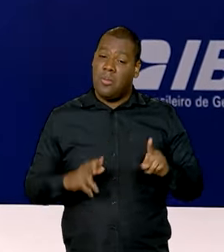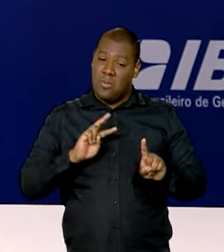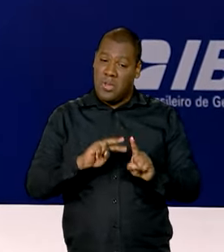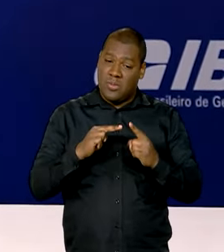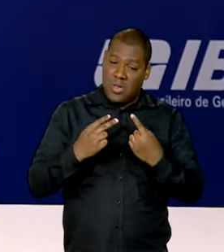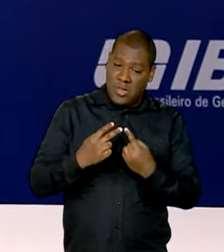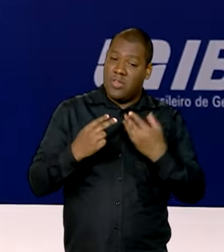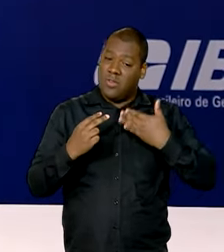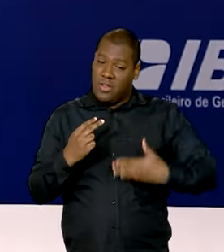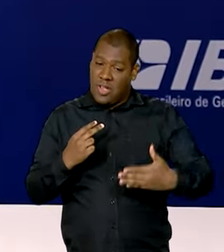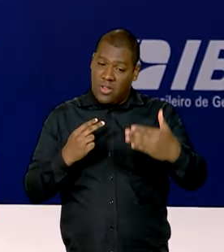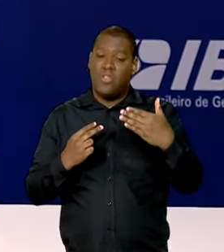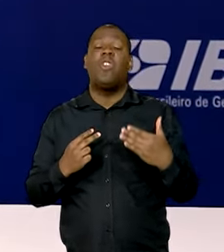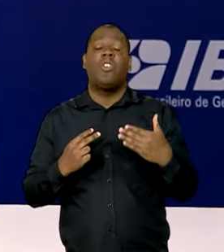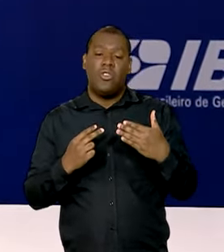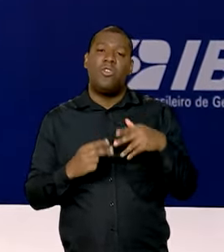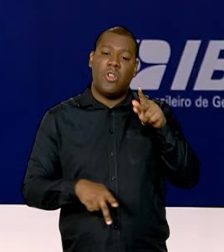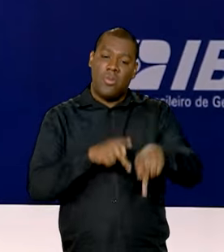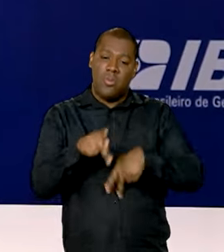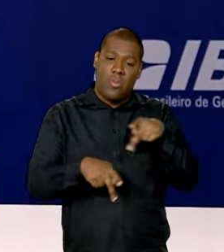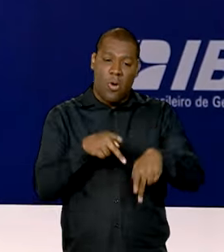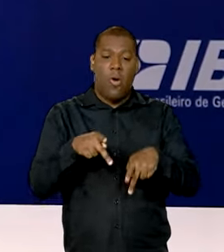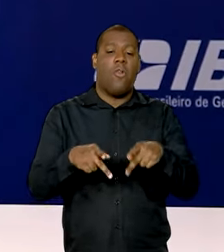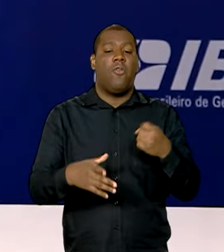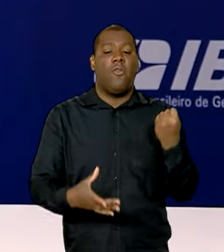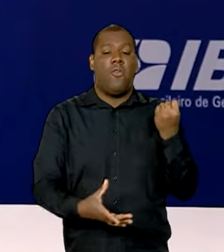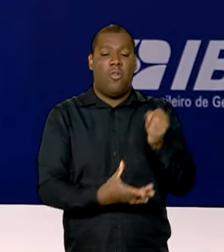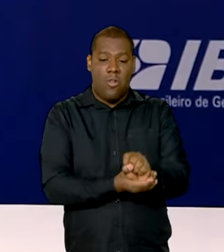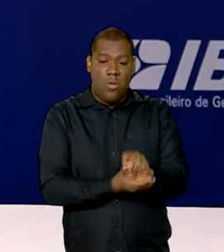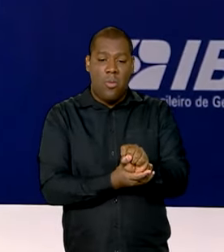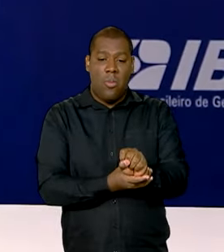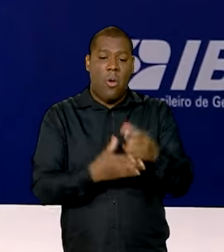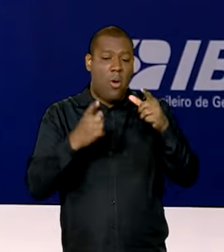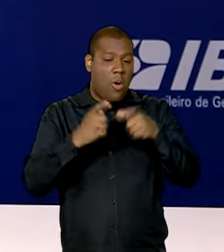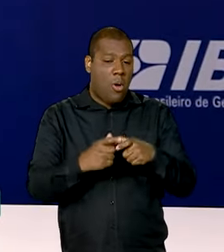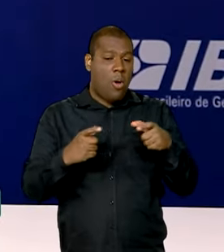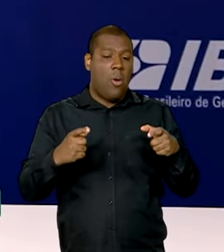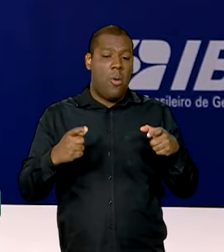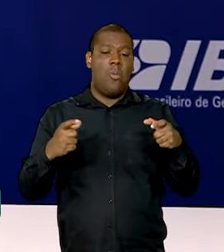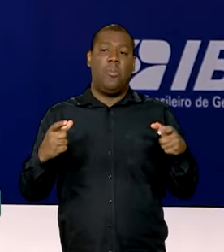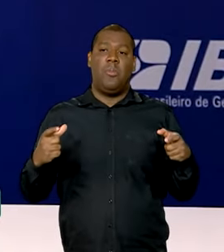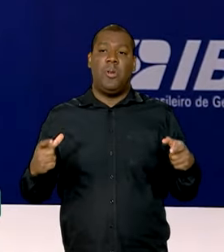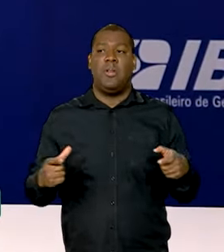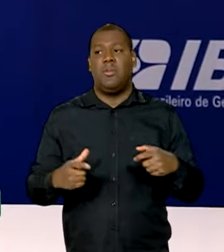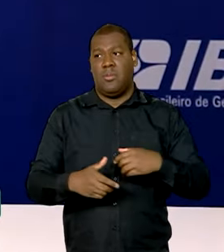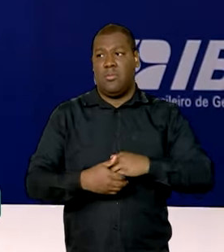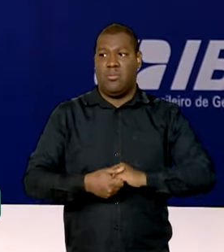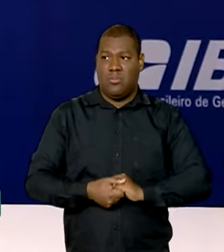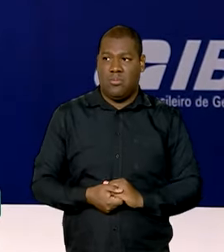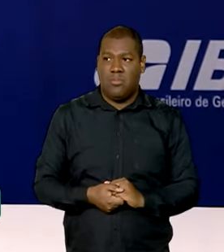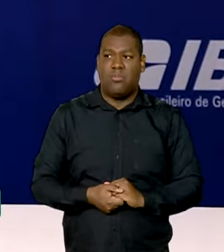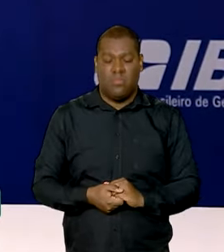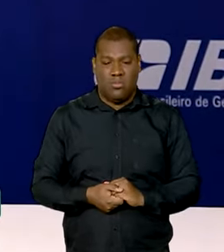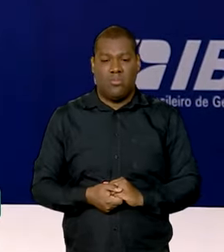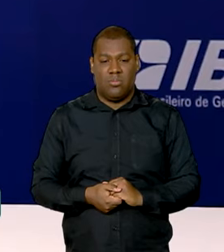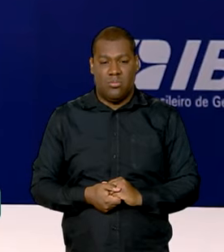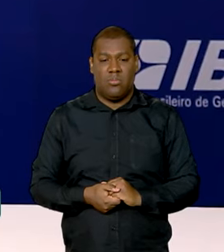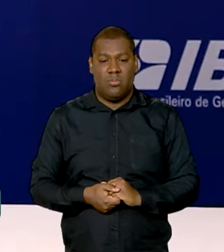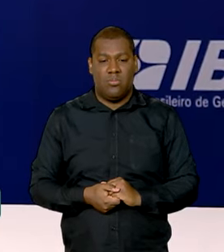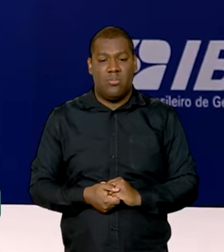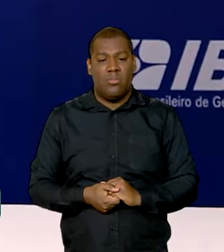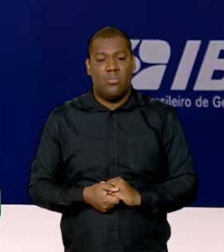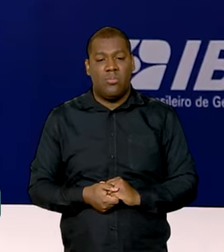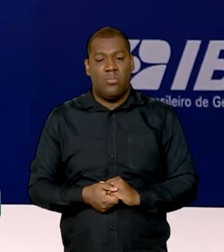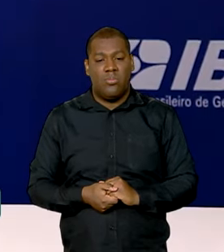uma população que aos poucos também, quando a gente olha a pirâmide etária, ela vai avançando para as idades e as faixas de etárias mais elevadas. Então,